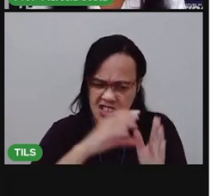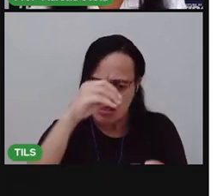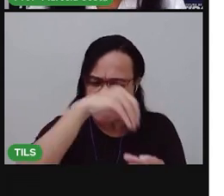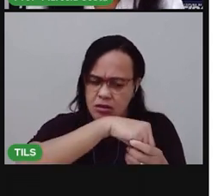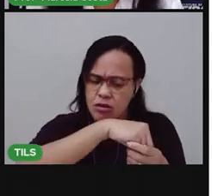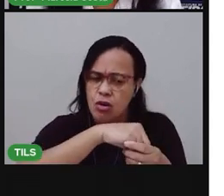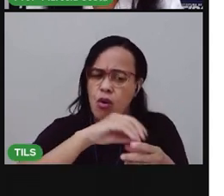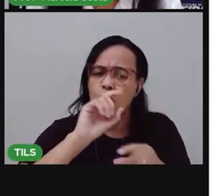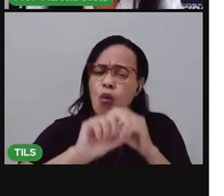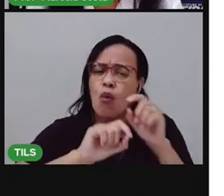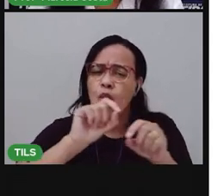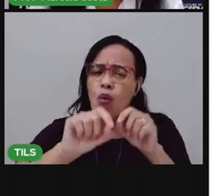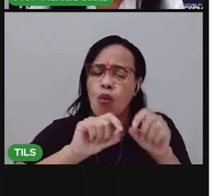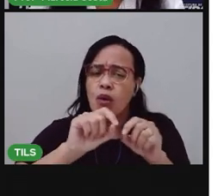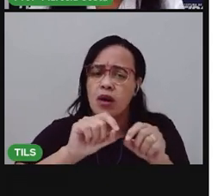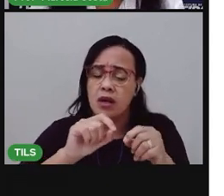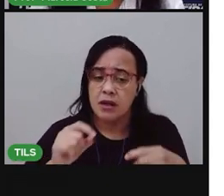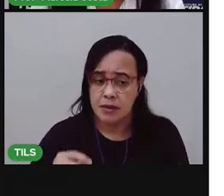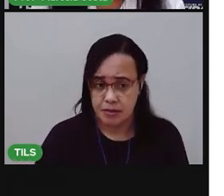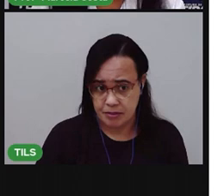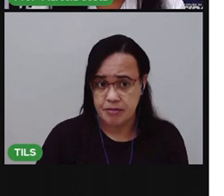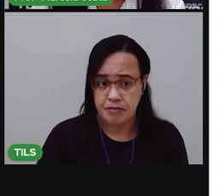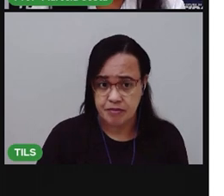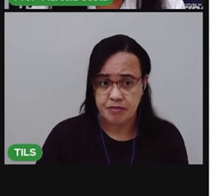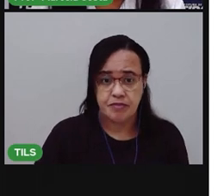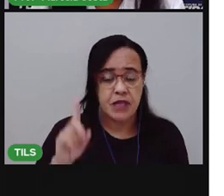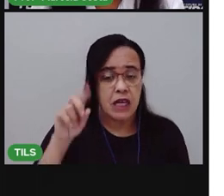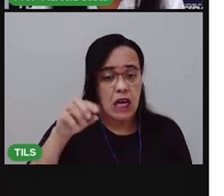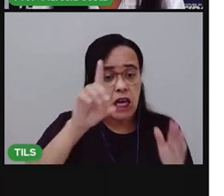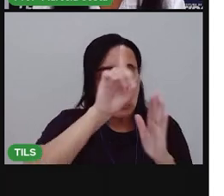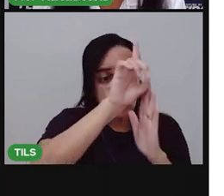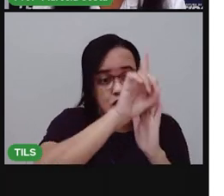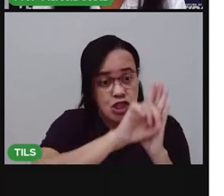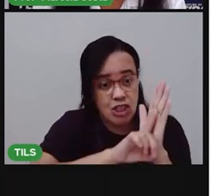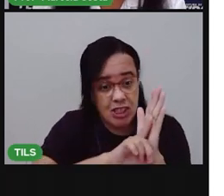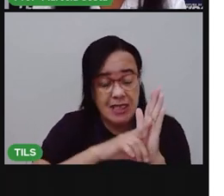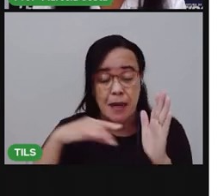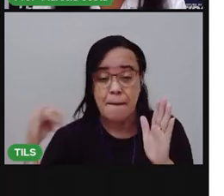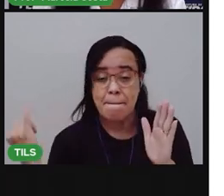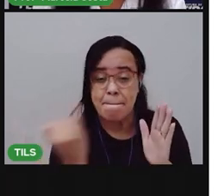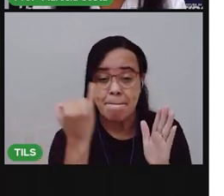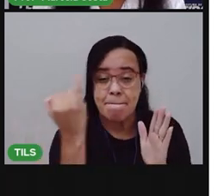Ele traz direitos fundamentais das crianças.